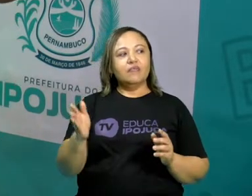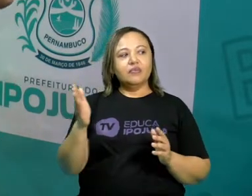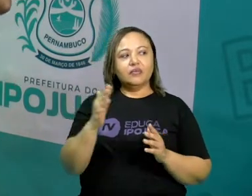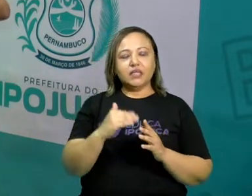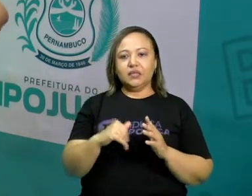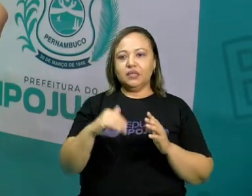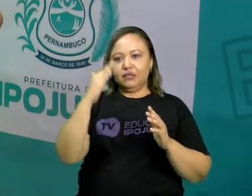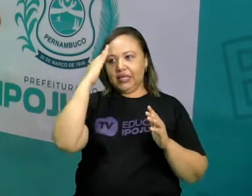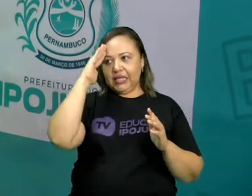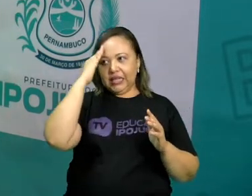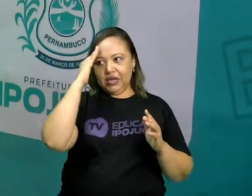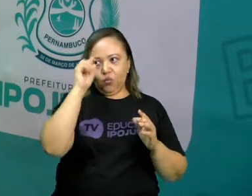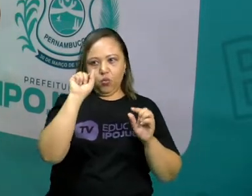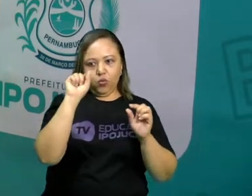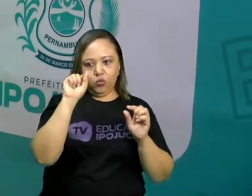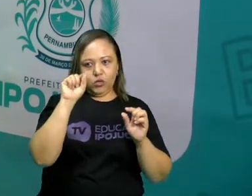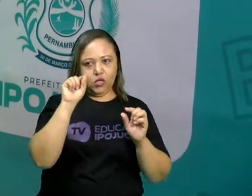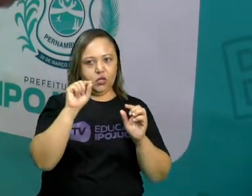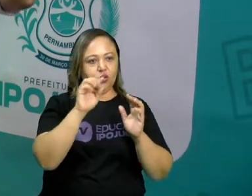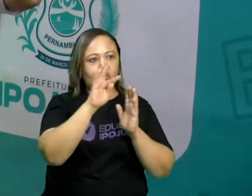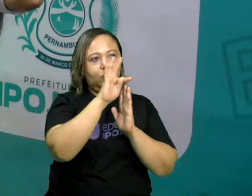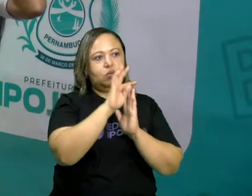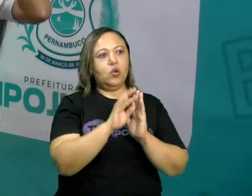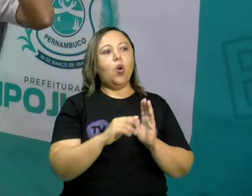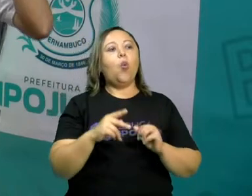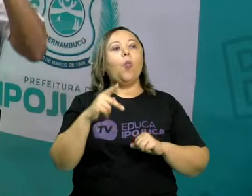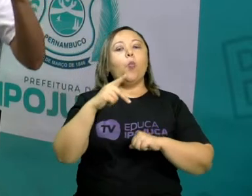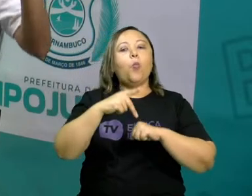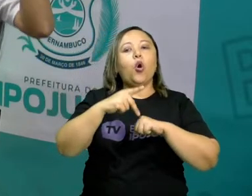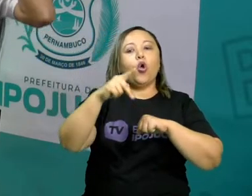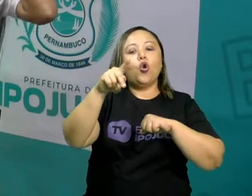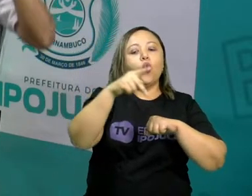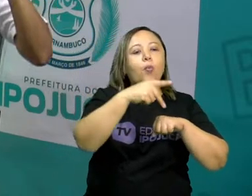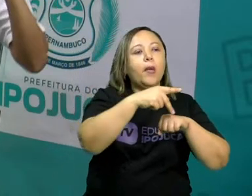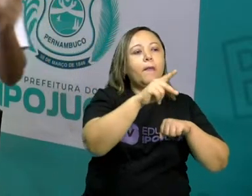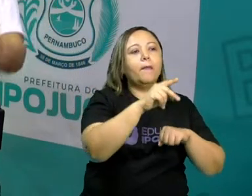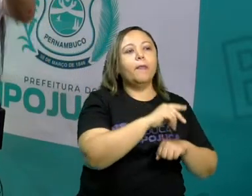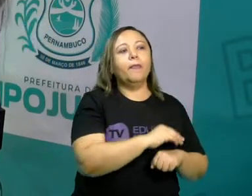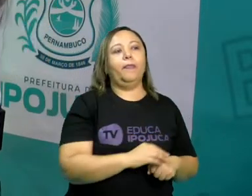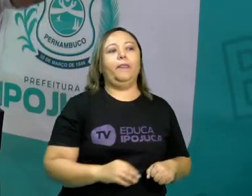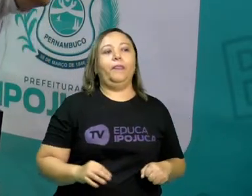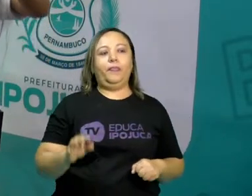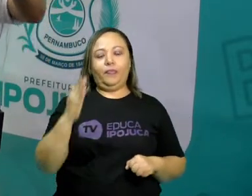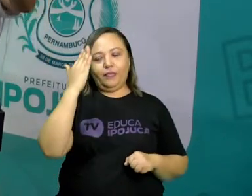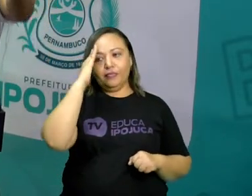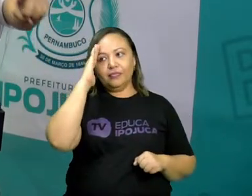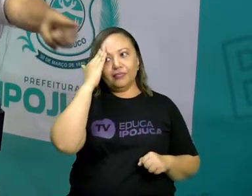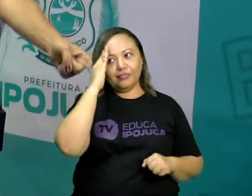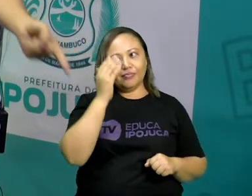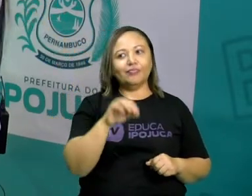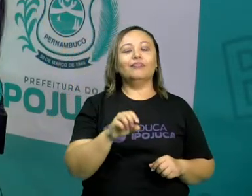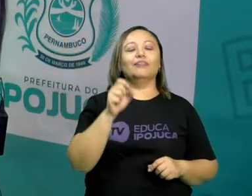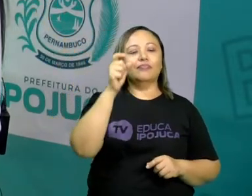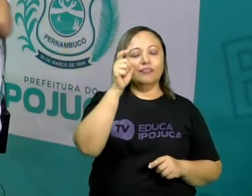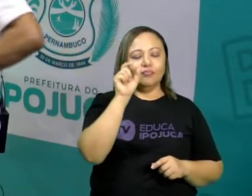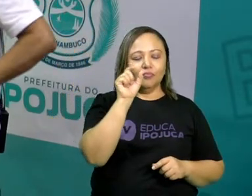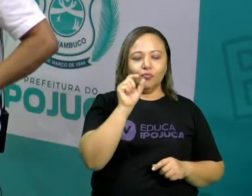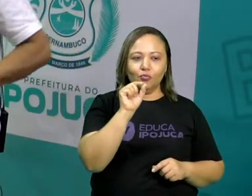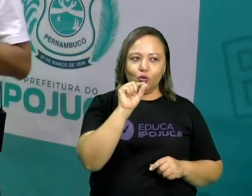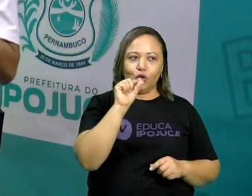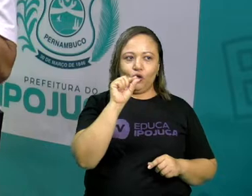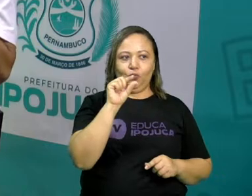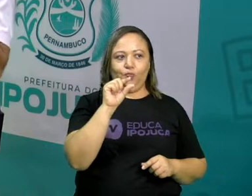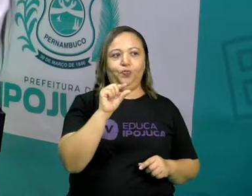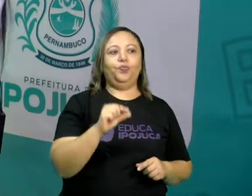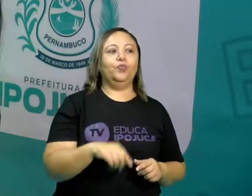Vamos entender mais um pouco dessa história de pronomes pessoais, eu acho que vocês já entenderam muito bem, mas vamos reforçar mais um pouco. Vamos